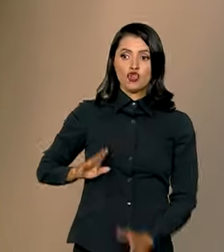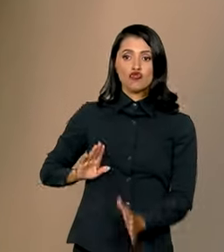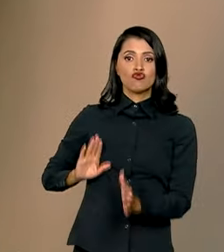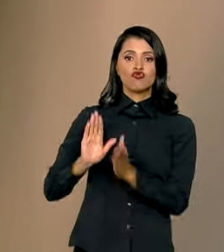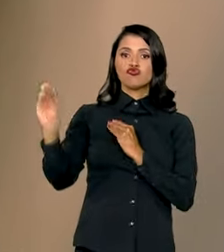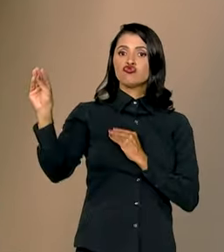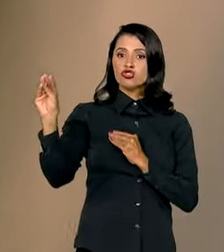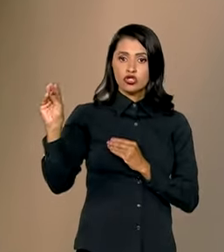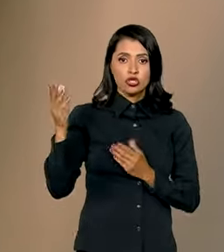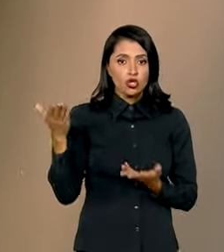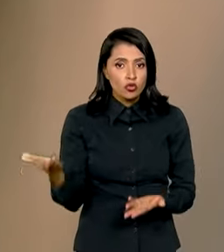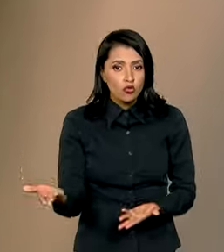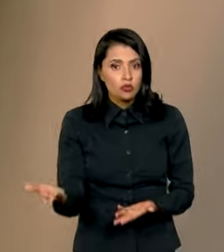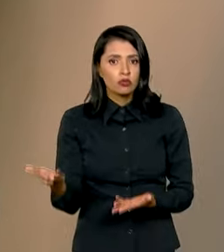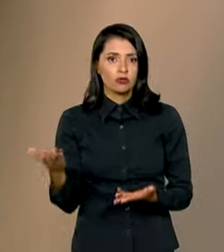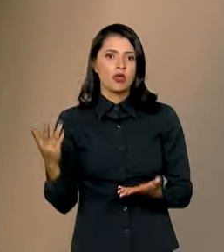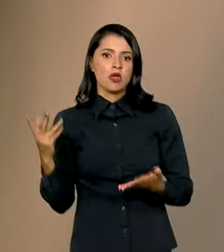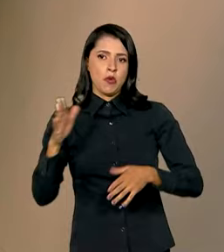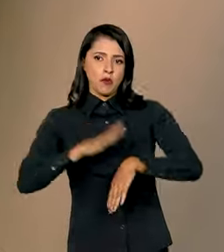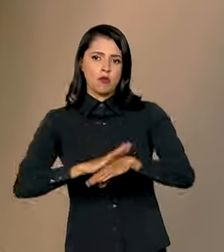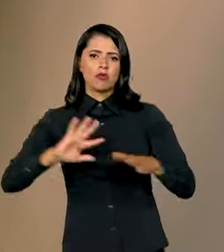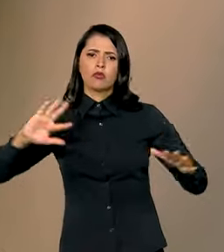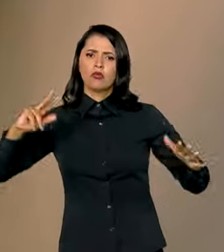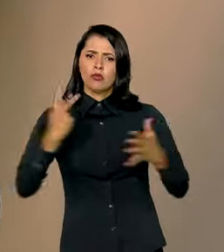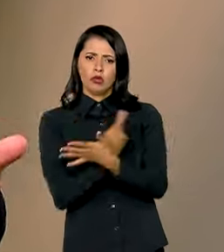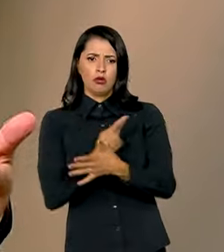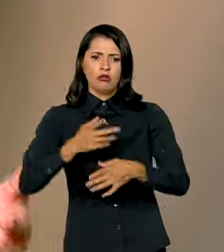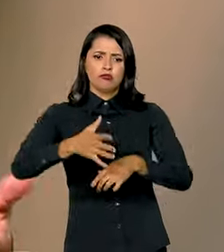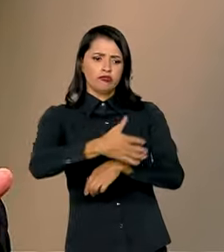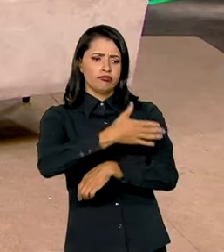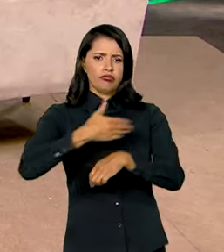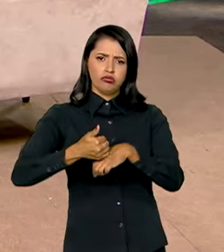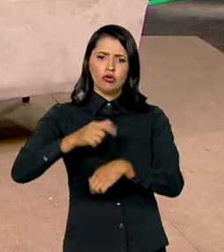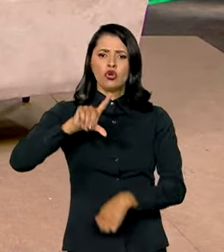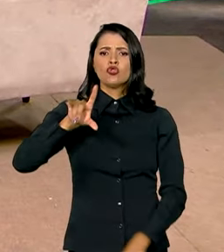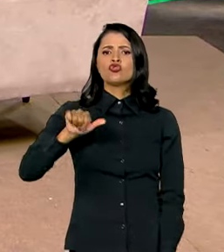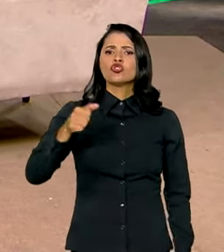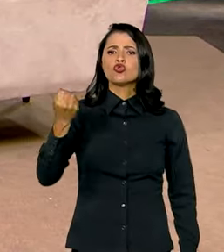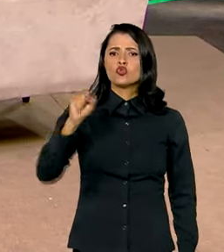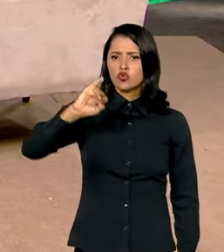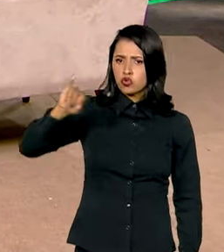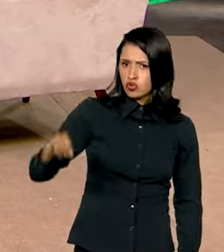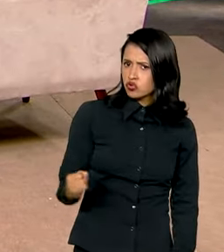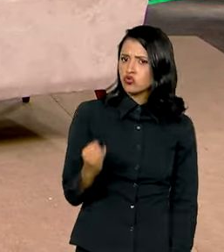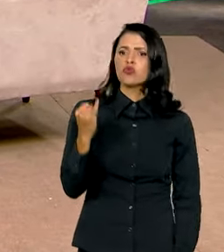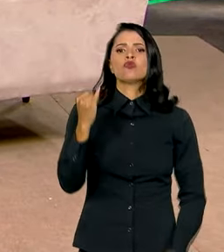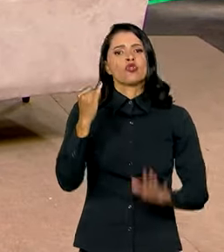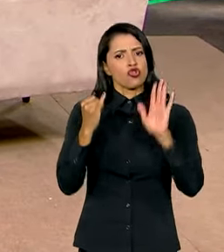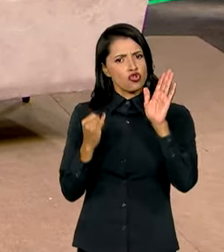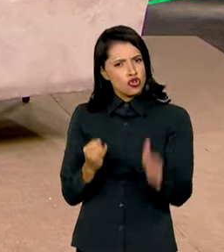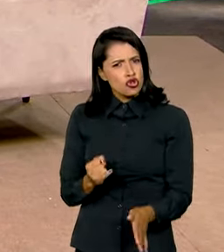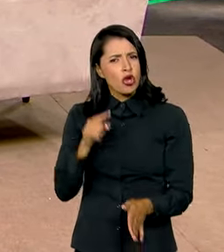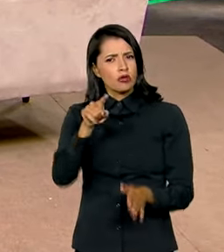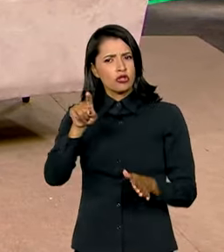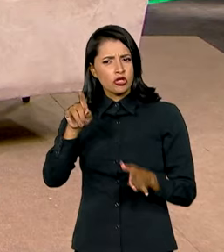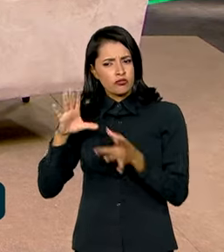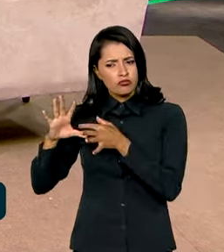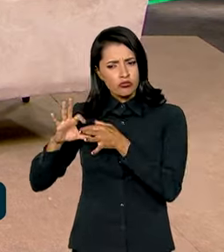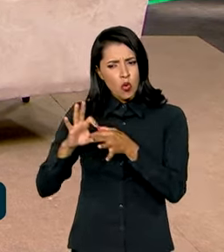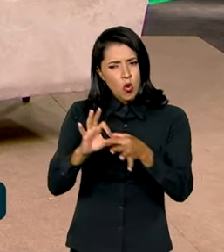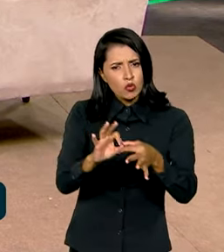E quando acontece o golpe, a tentativa do golpe do dia 8 de janeiro, já havia um ambiente criado,